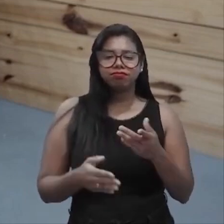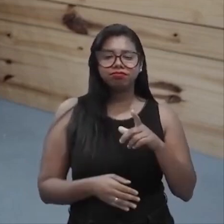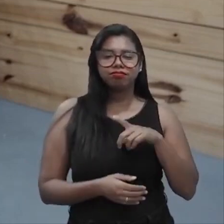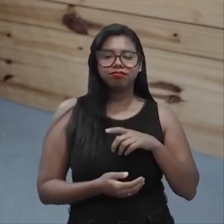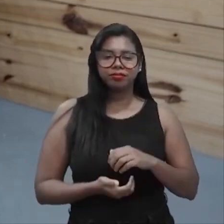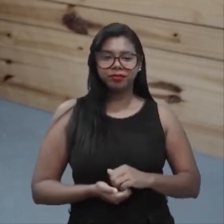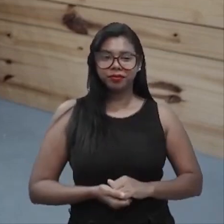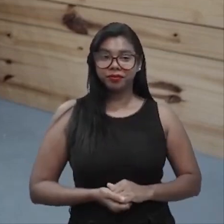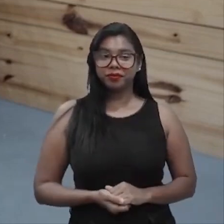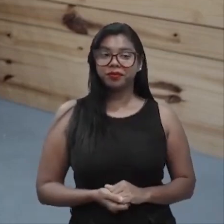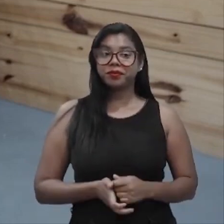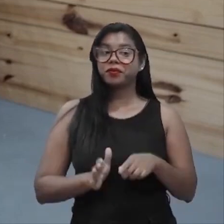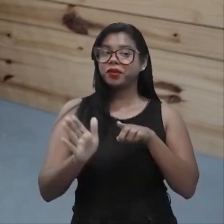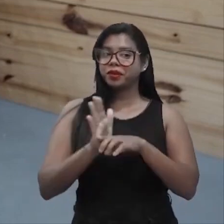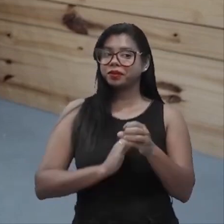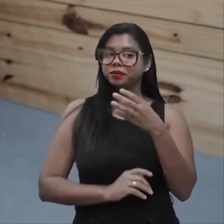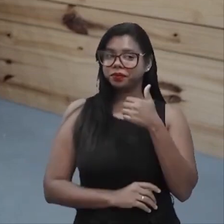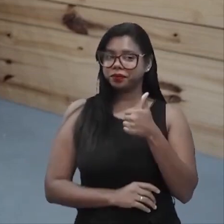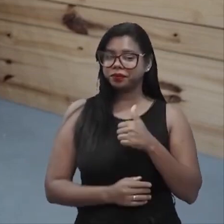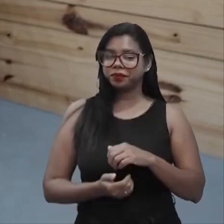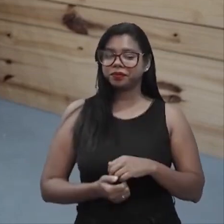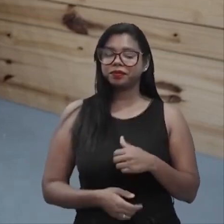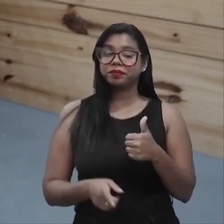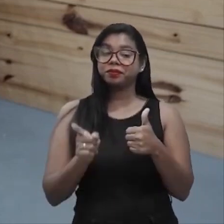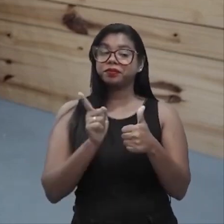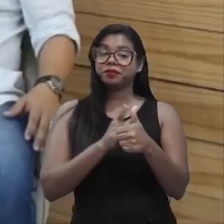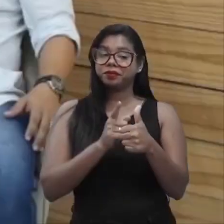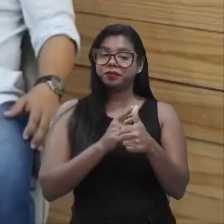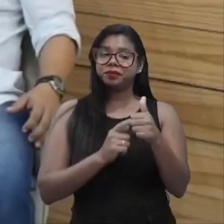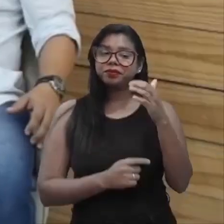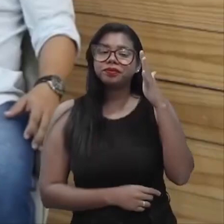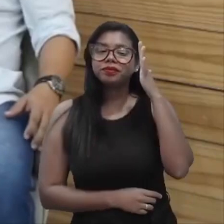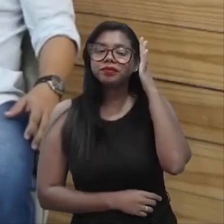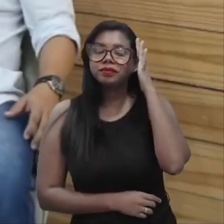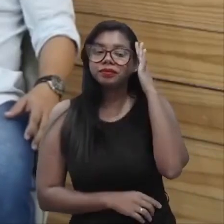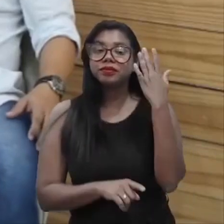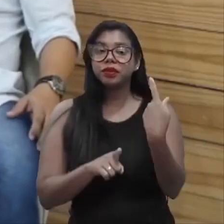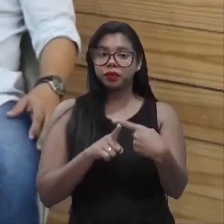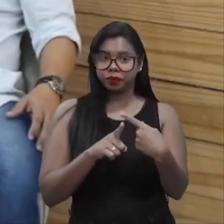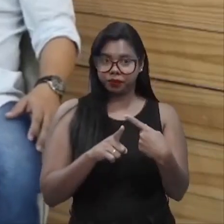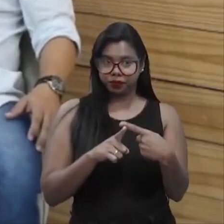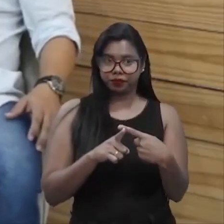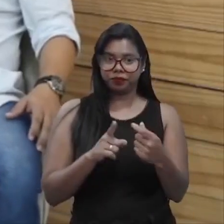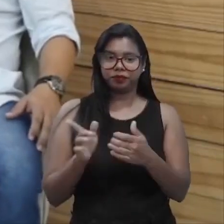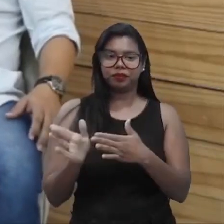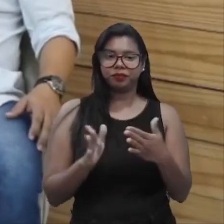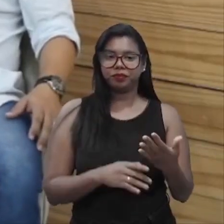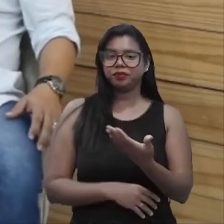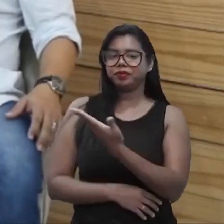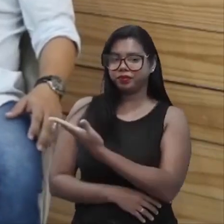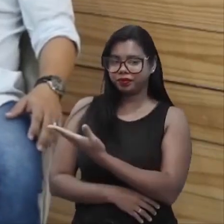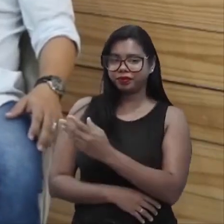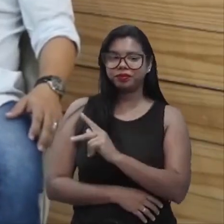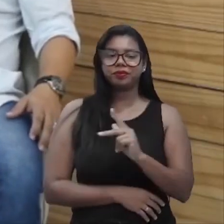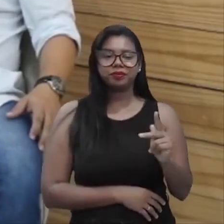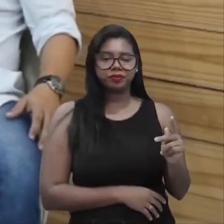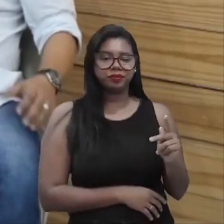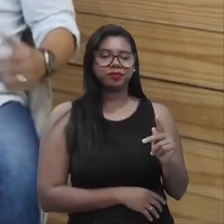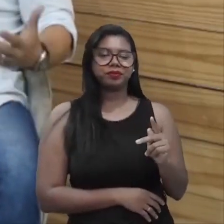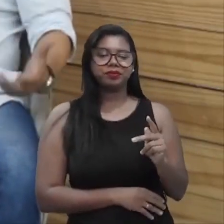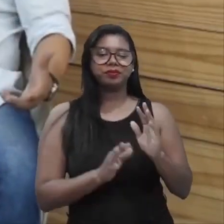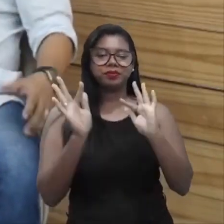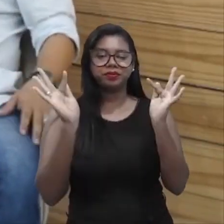Excelente pergunta. Primeiro, a gente tentar entender o porquê da qualidade, e aí a professora Rose foi feliz na pergunta,